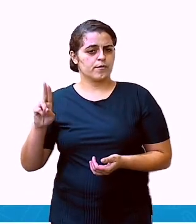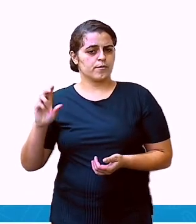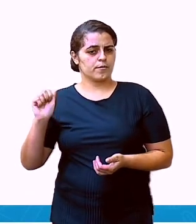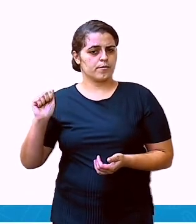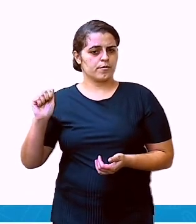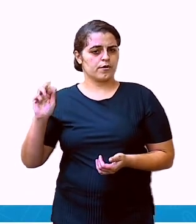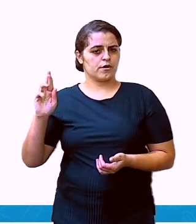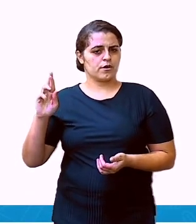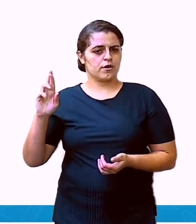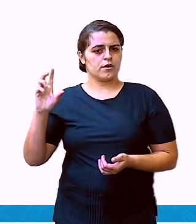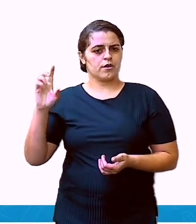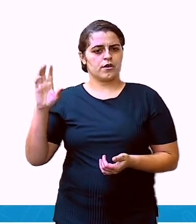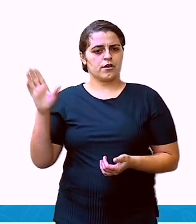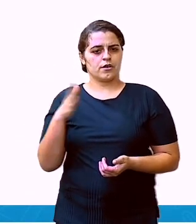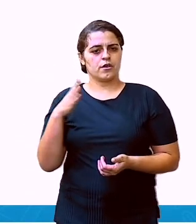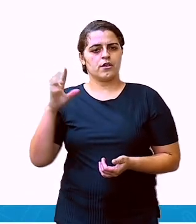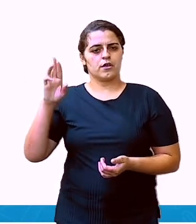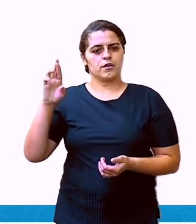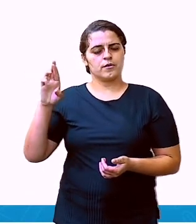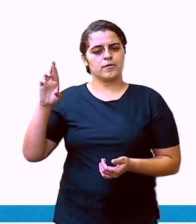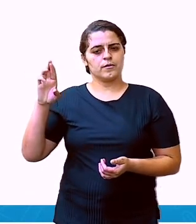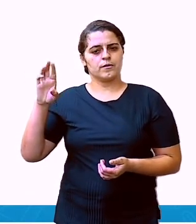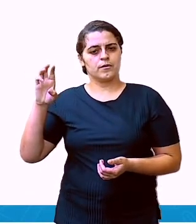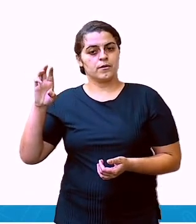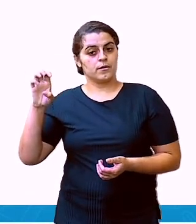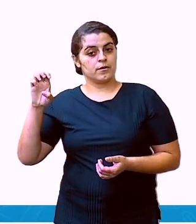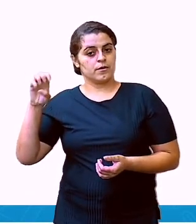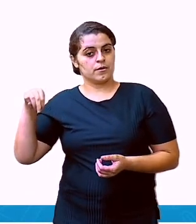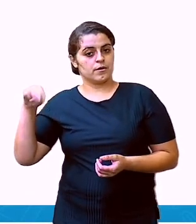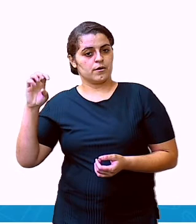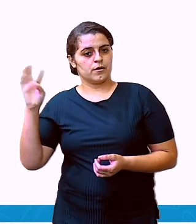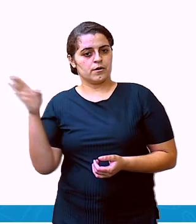-re-tena.